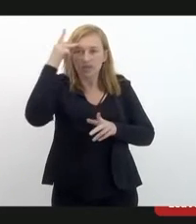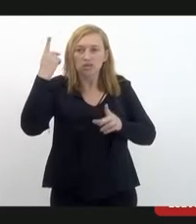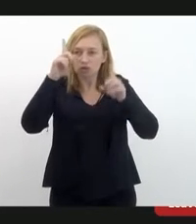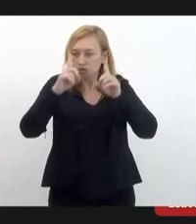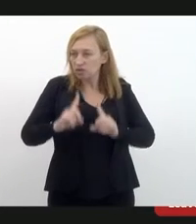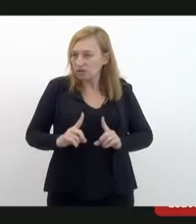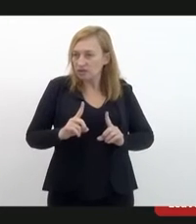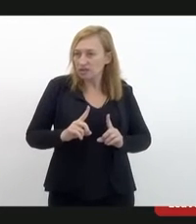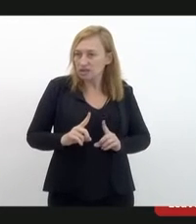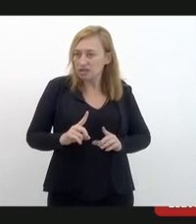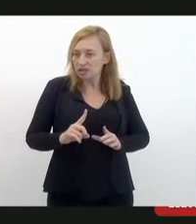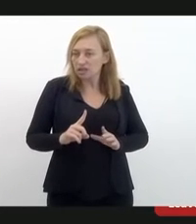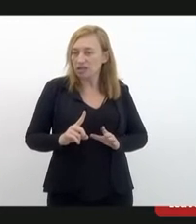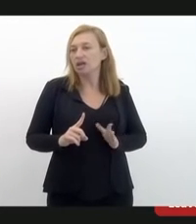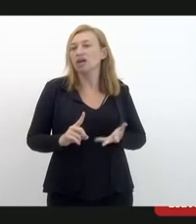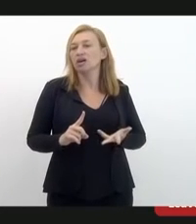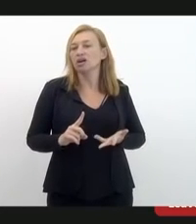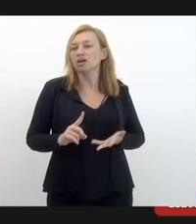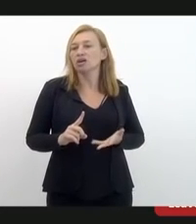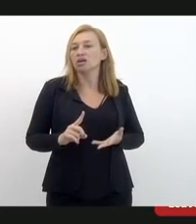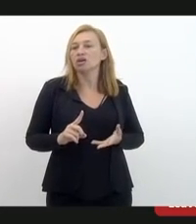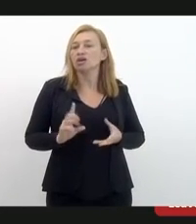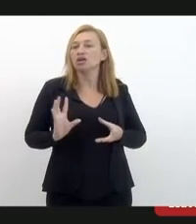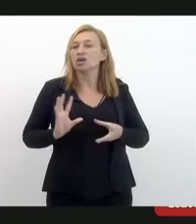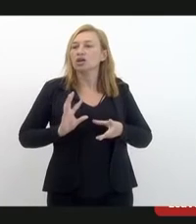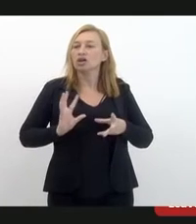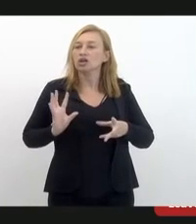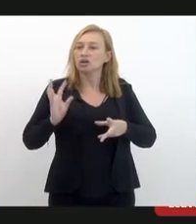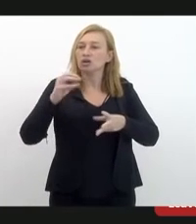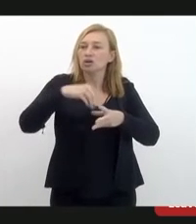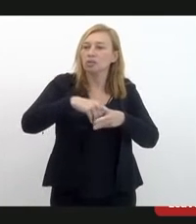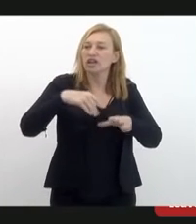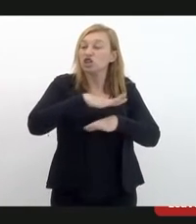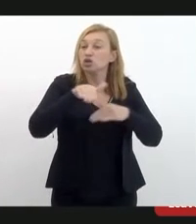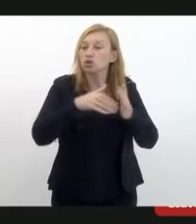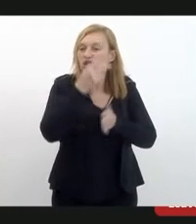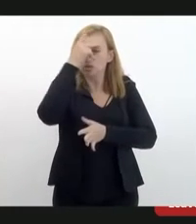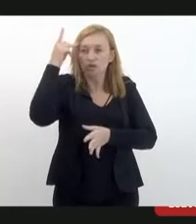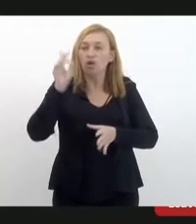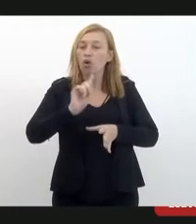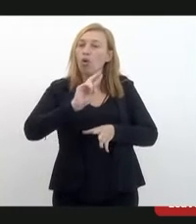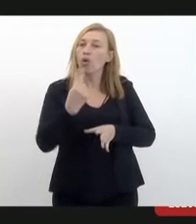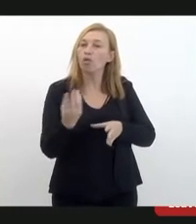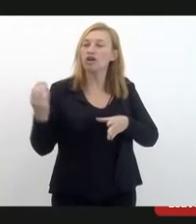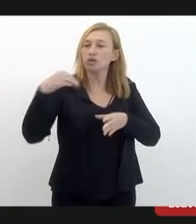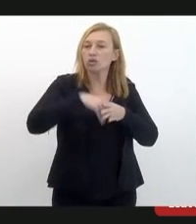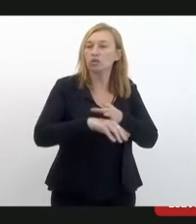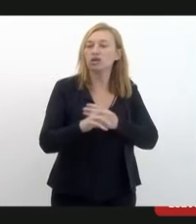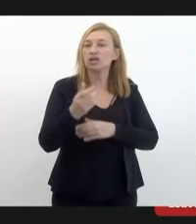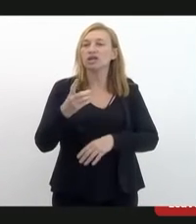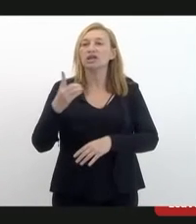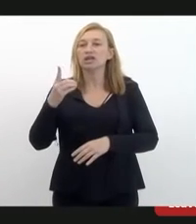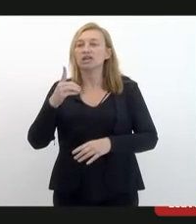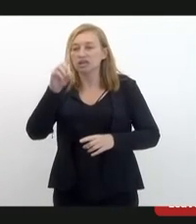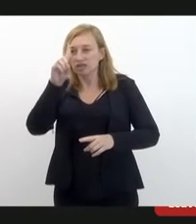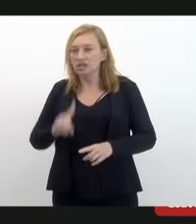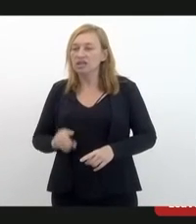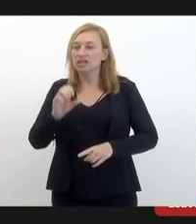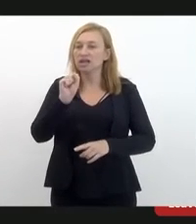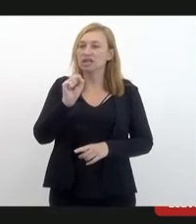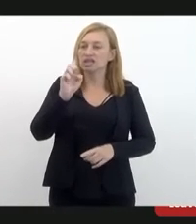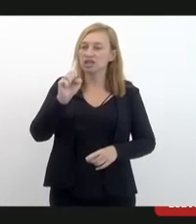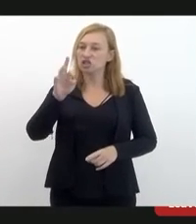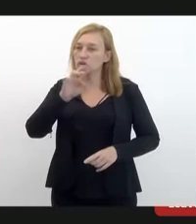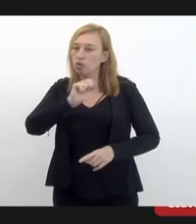deficiência, aí no caso engolgaria todas as pessoas com deficiência ou incluir deficiência sensoral que não está sendo